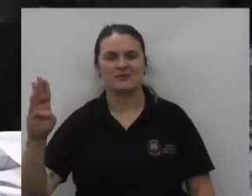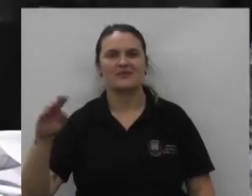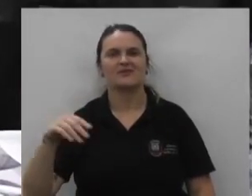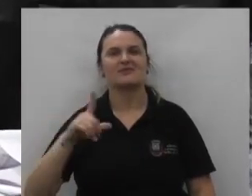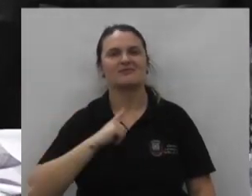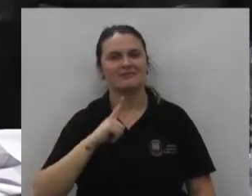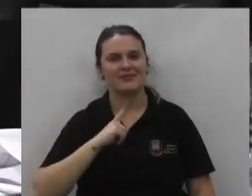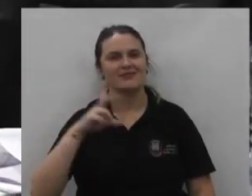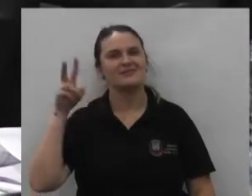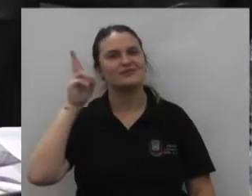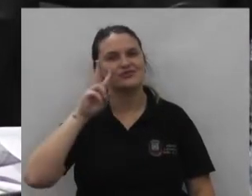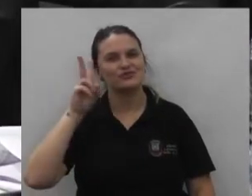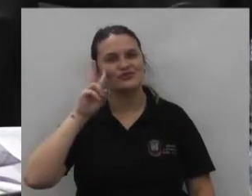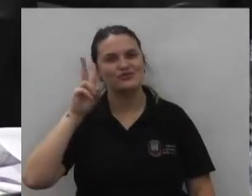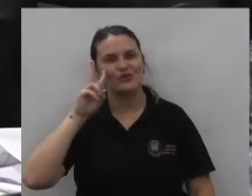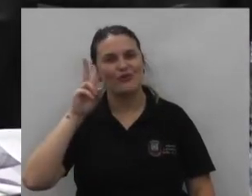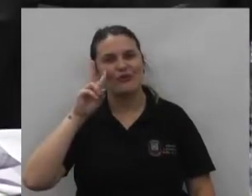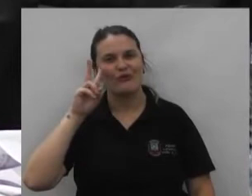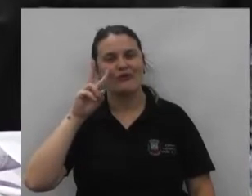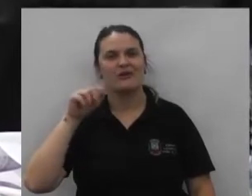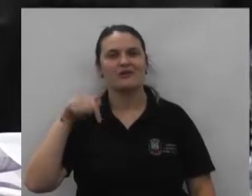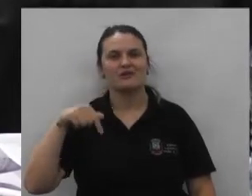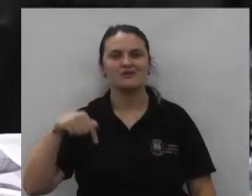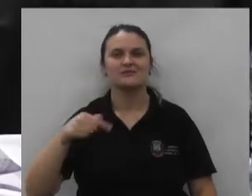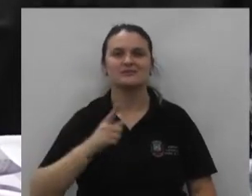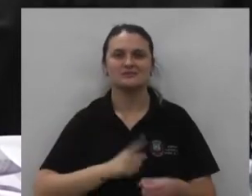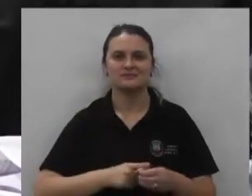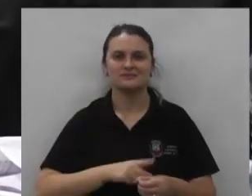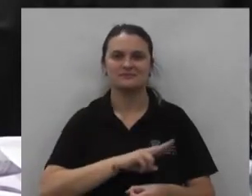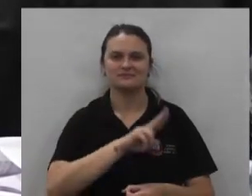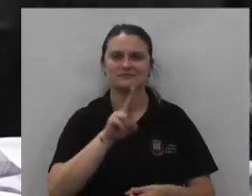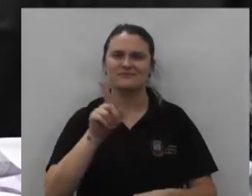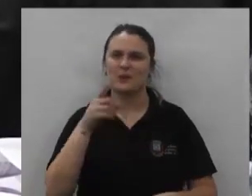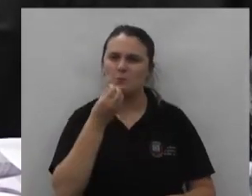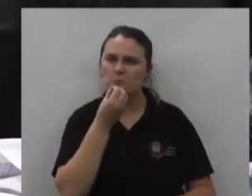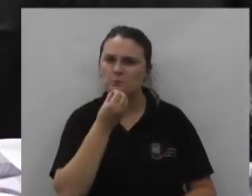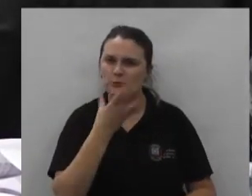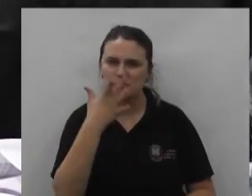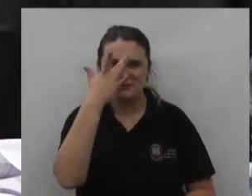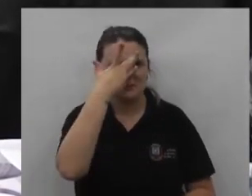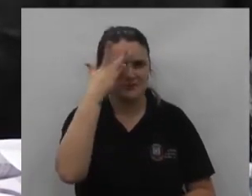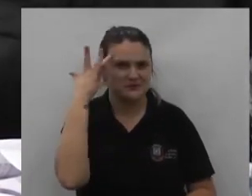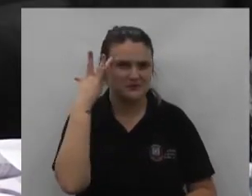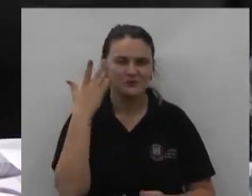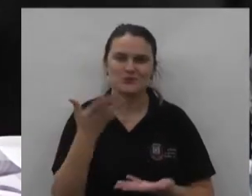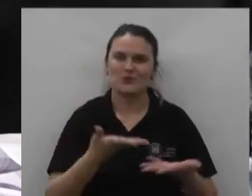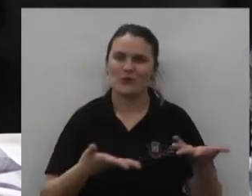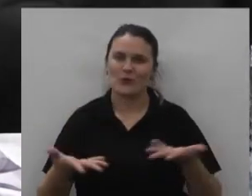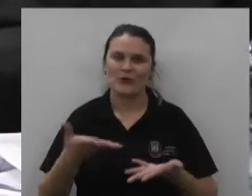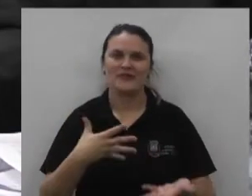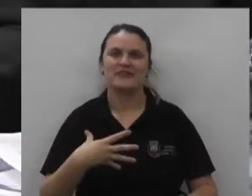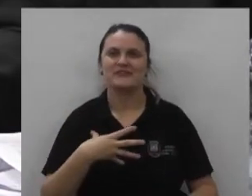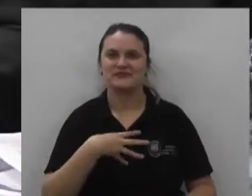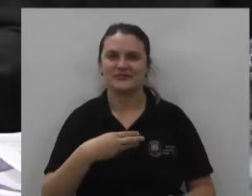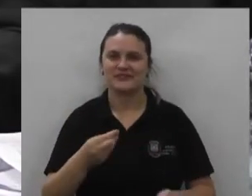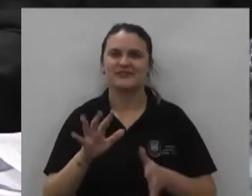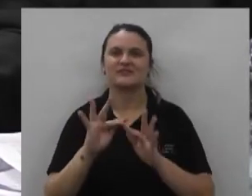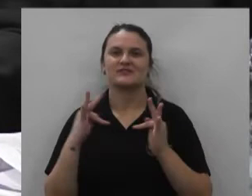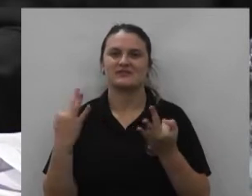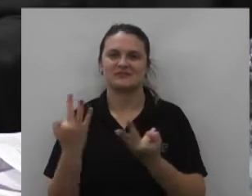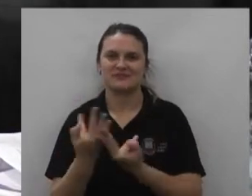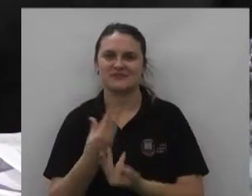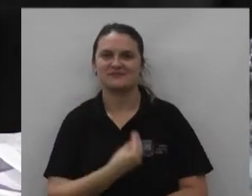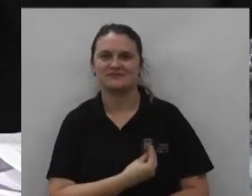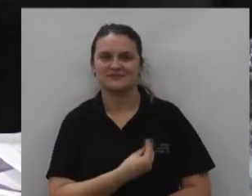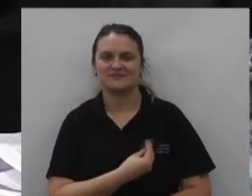marca história na cidade histórica na cidade de Neon da Vitória pela bondade pelo trabalho aqui seu filho presente sua família